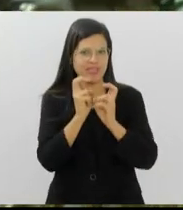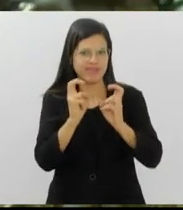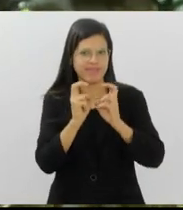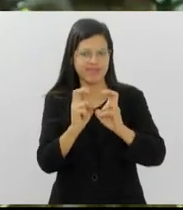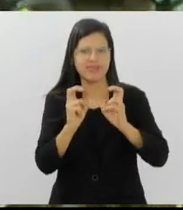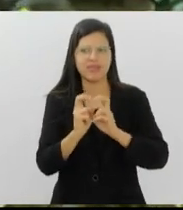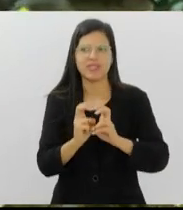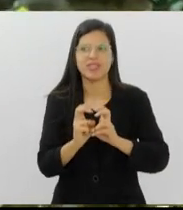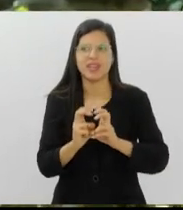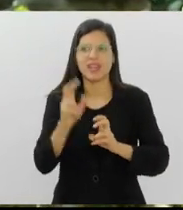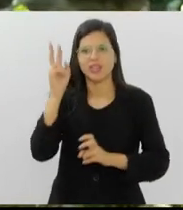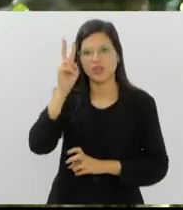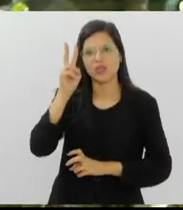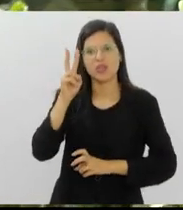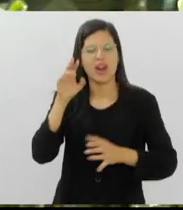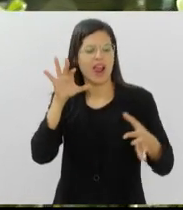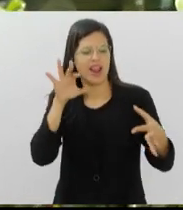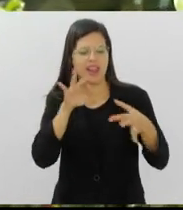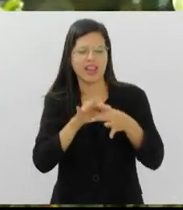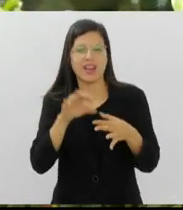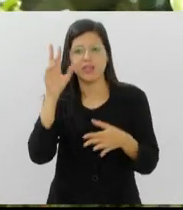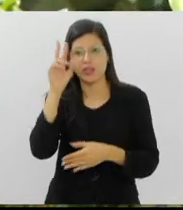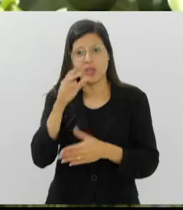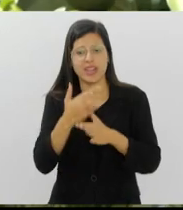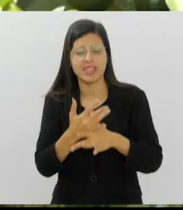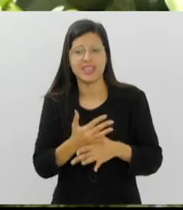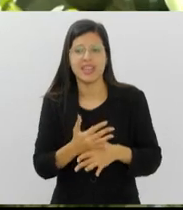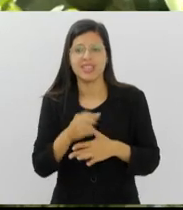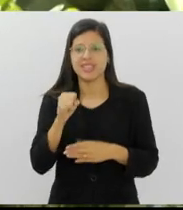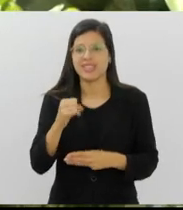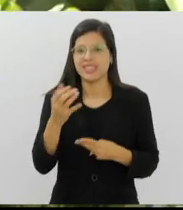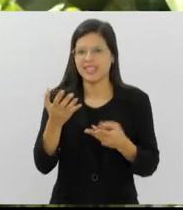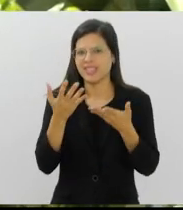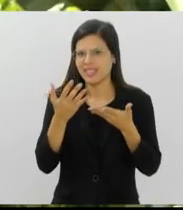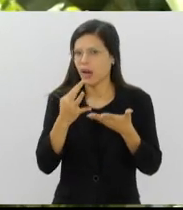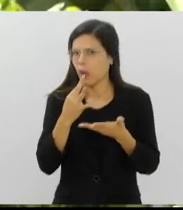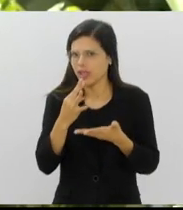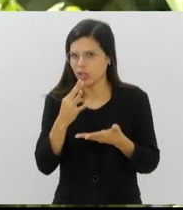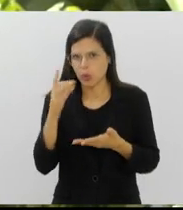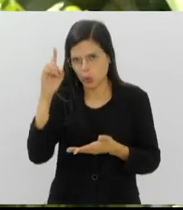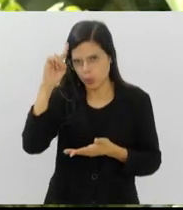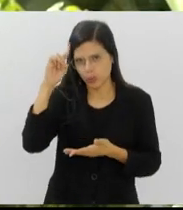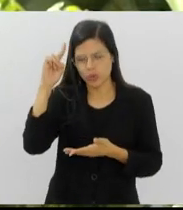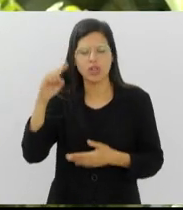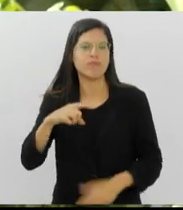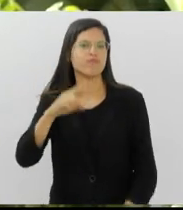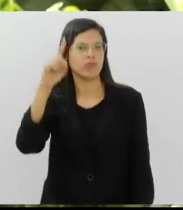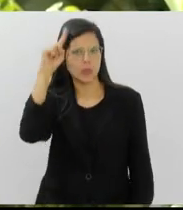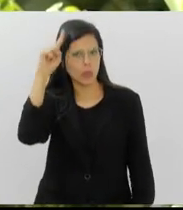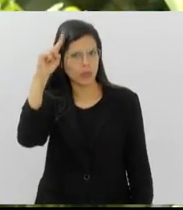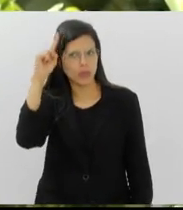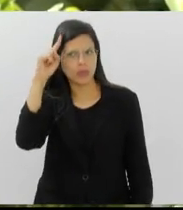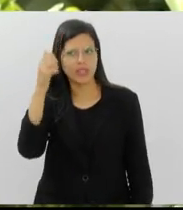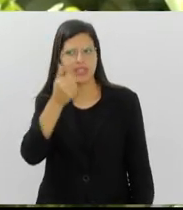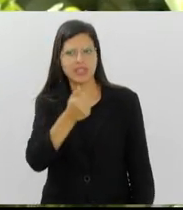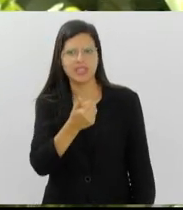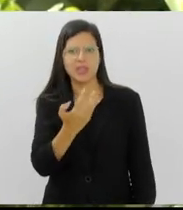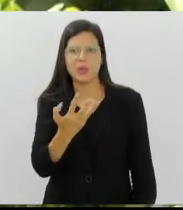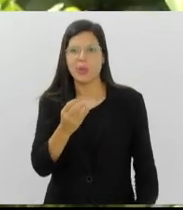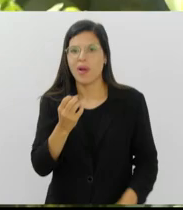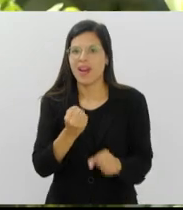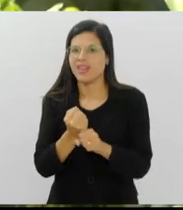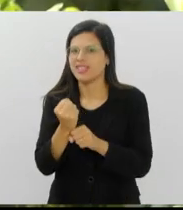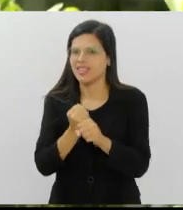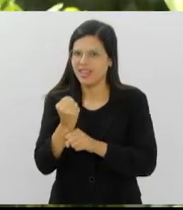confunde com a história da própria cidade. E quem quiser conhecer, funciona todos os dias? Todos os dias do ano, há 140 anos, nunca parou um dia,